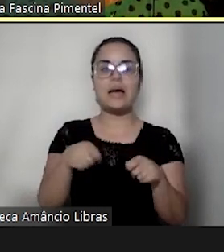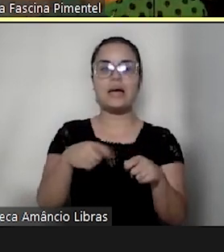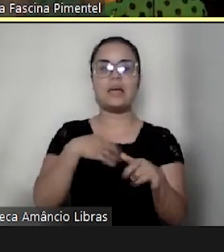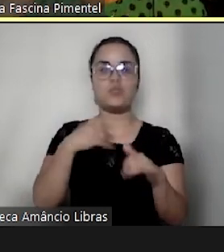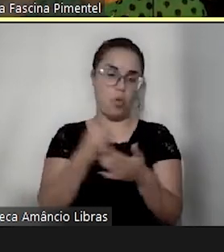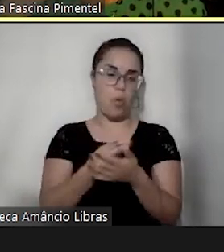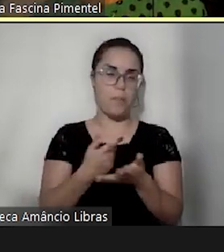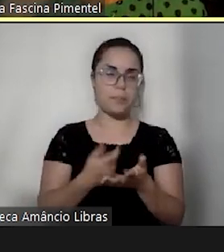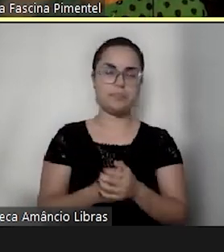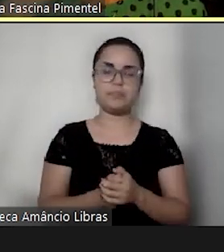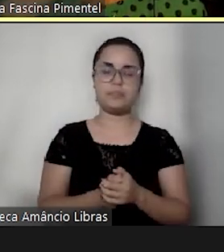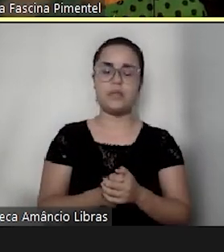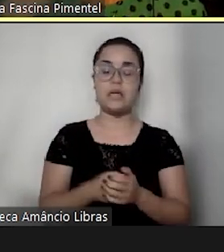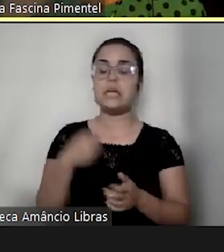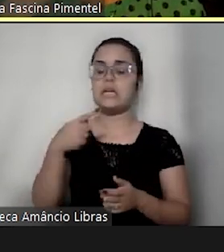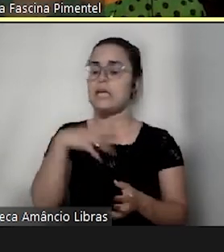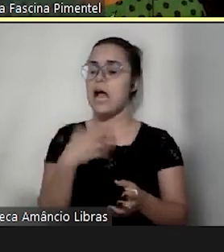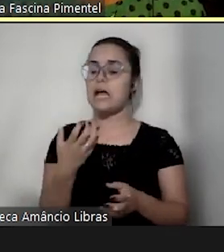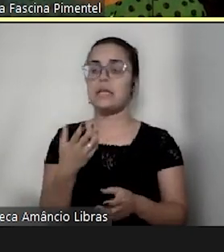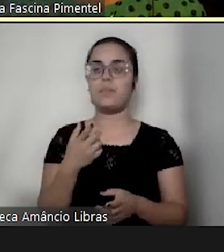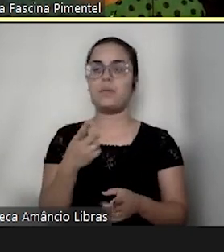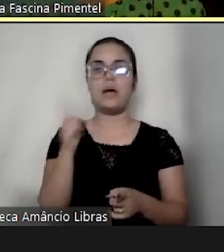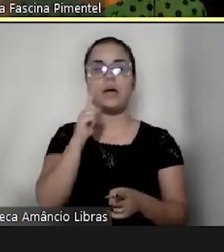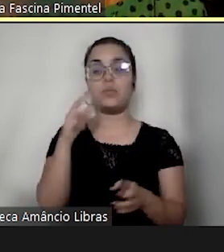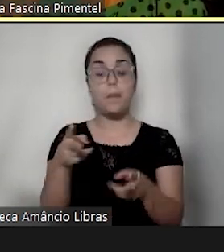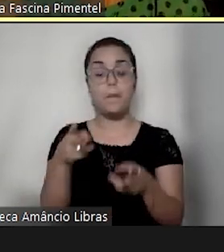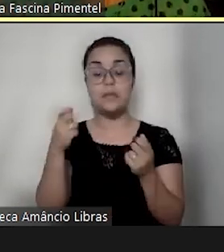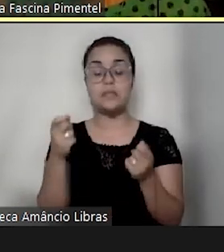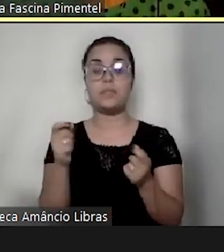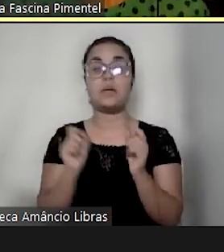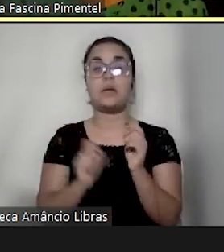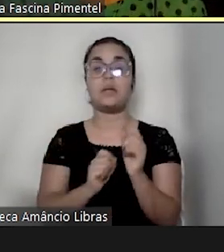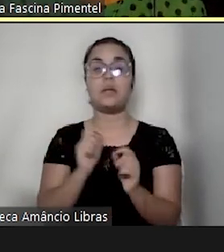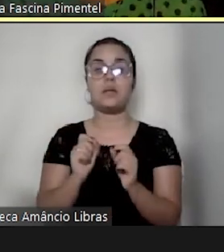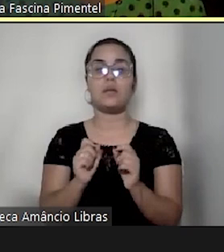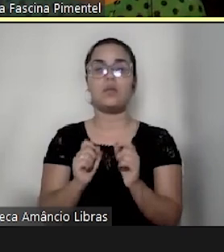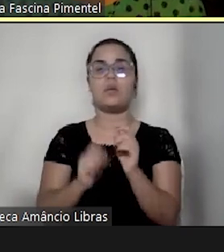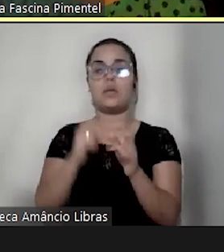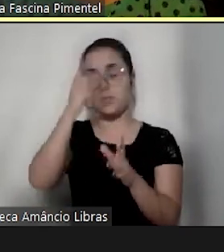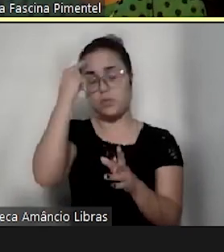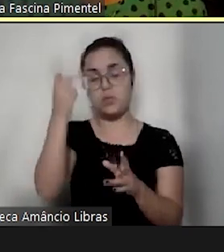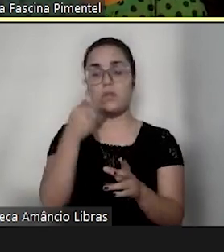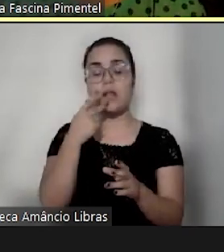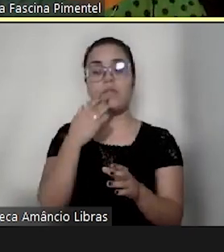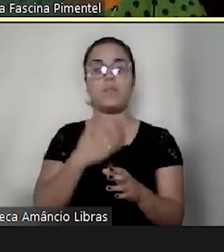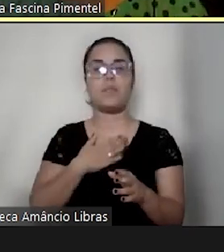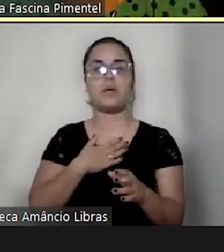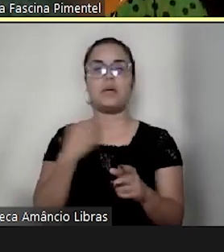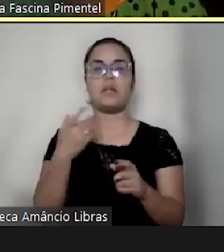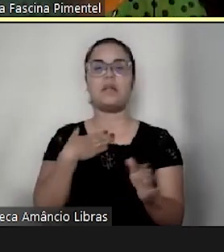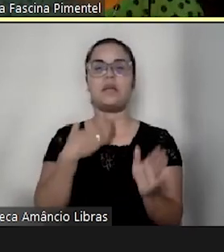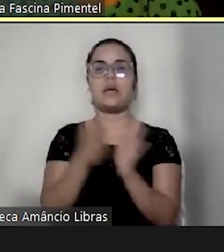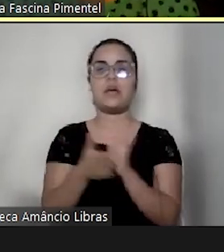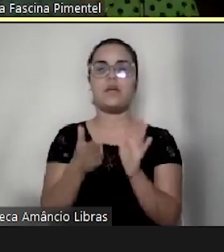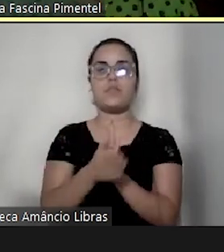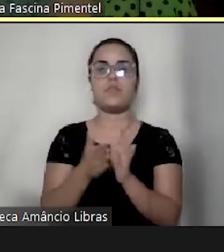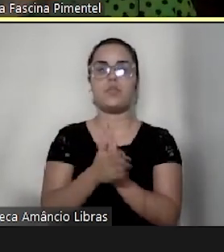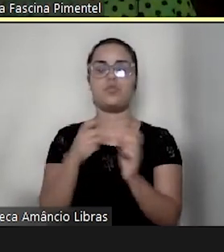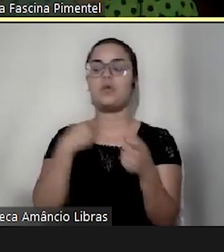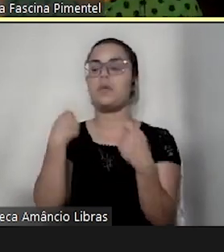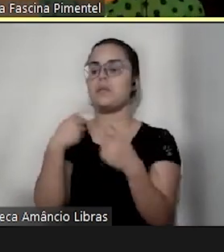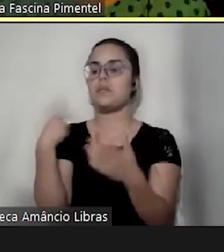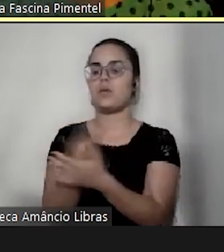E aquilo pra ele eu não percebia. O que as pessoas falavam pra mim? Ah, ele quer fugir da demanda,